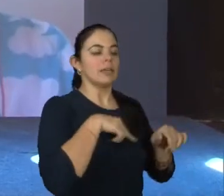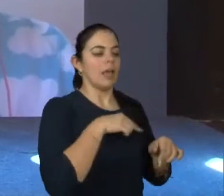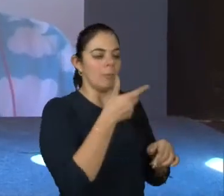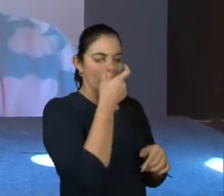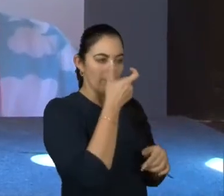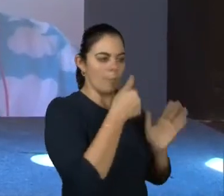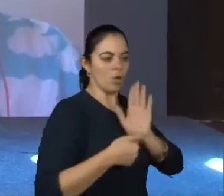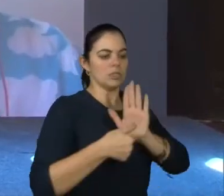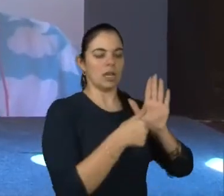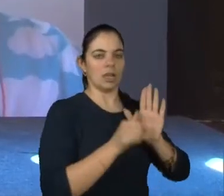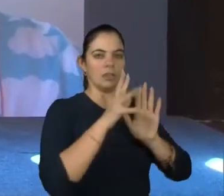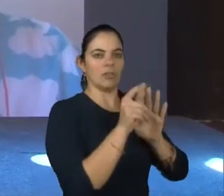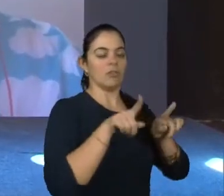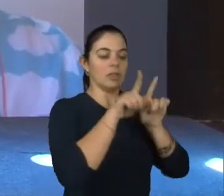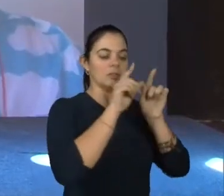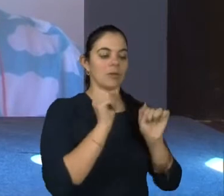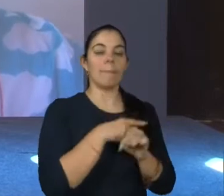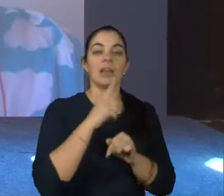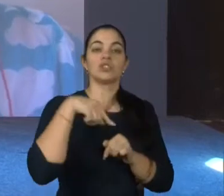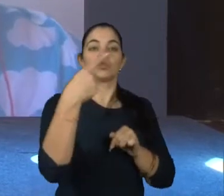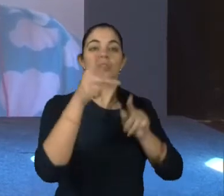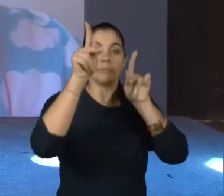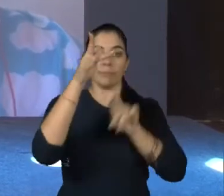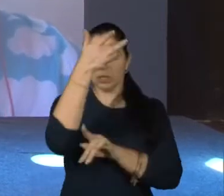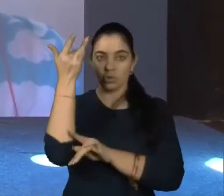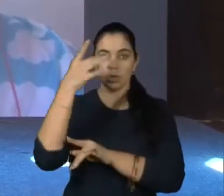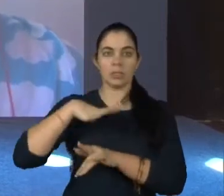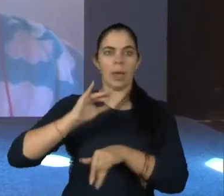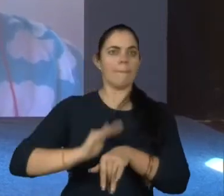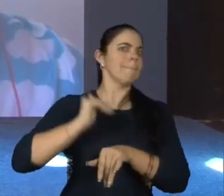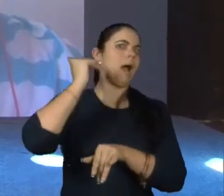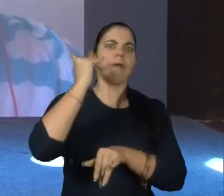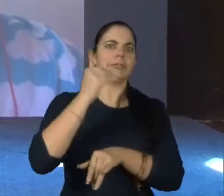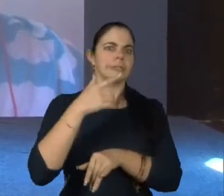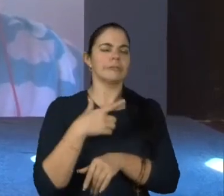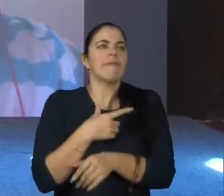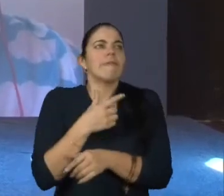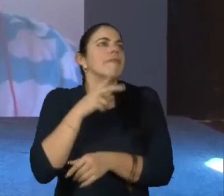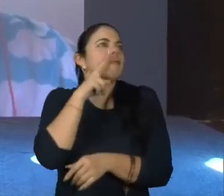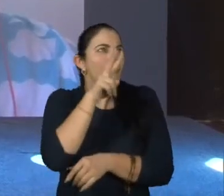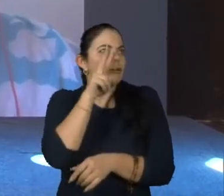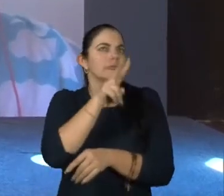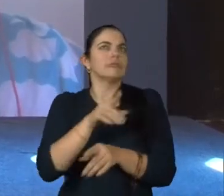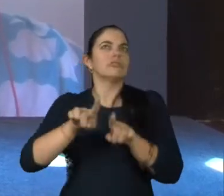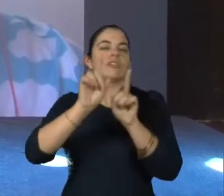que somos dentro para as outras pessoas, eu acho muito mais gratificante. Eu vejo a representatividade não só uma